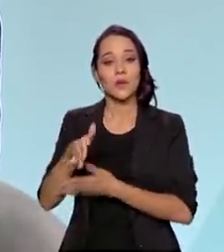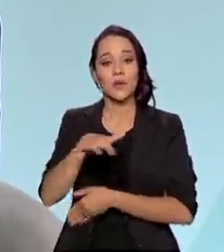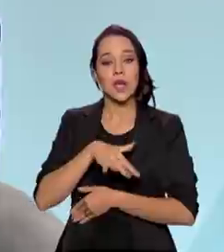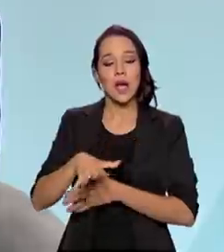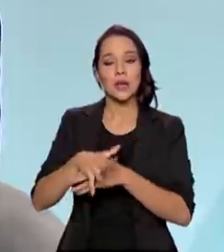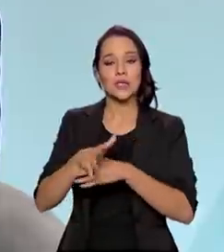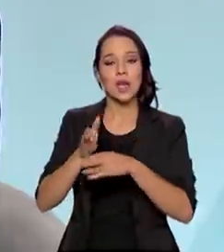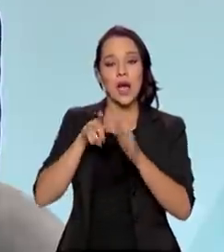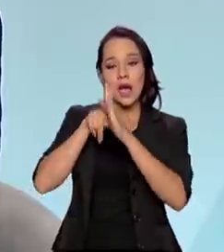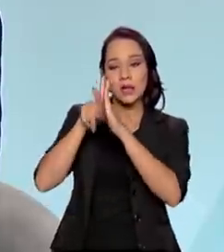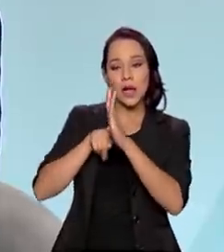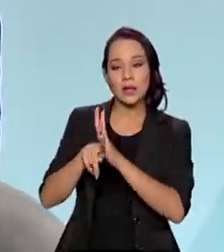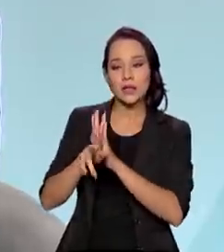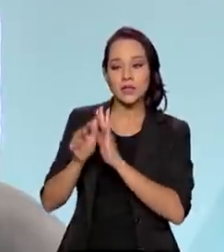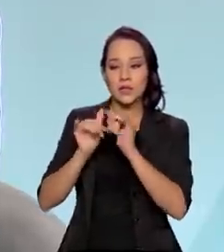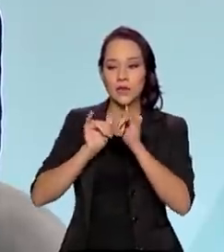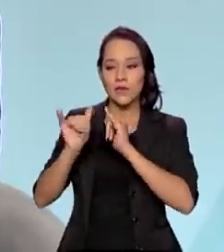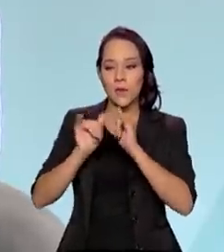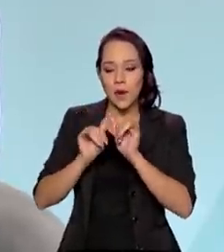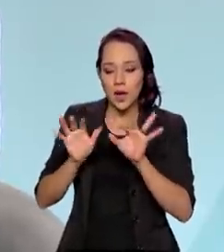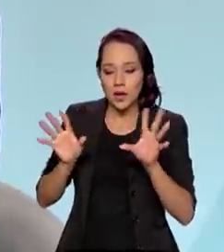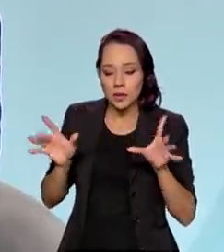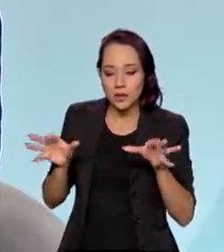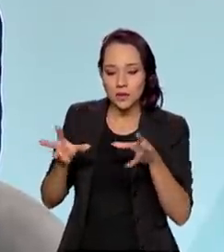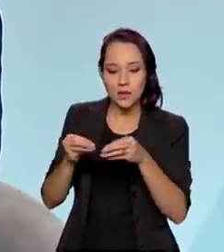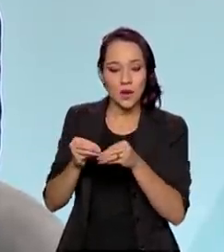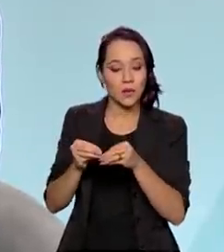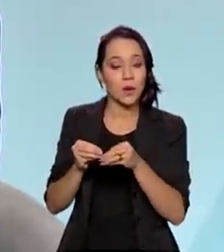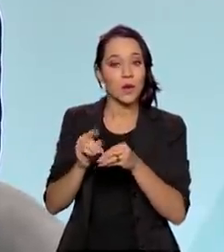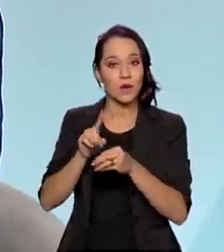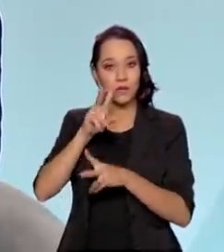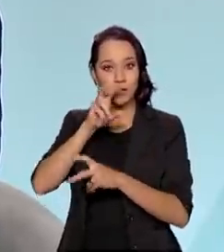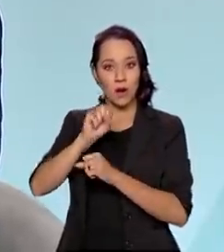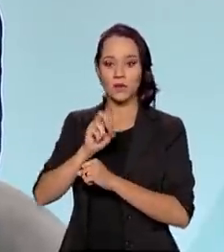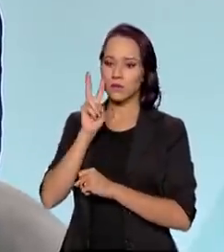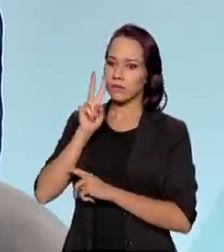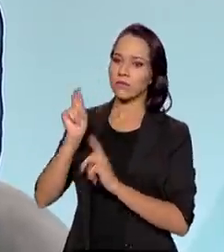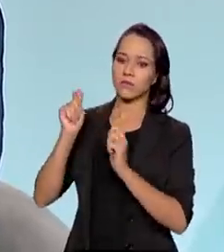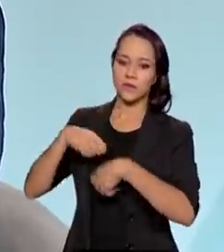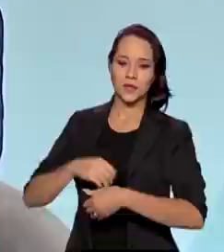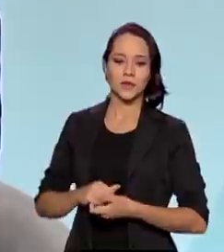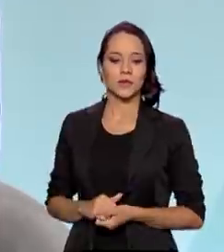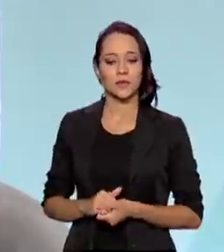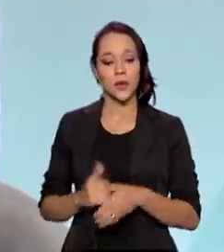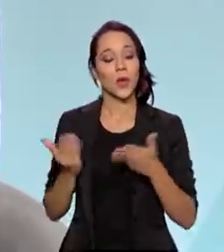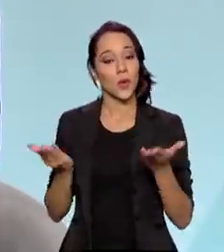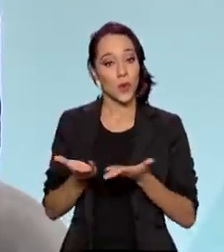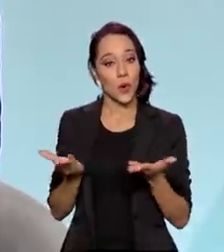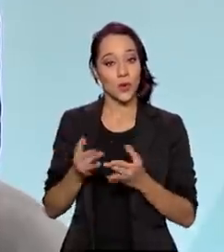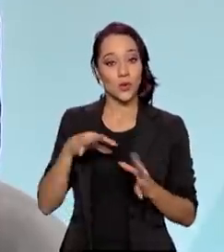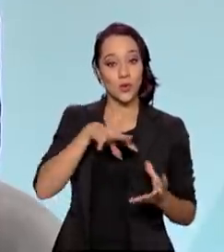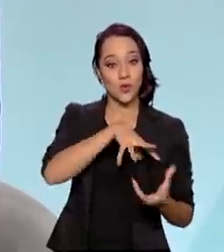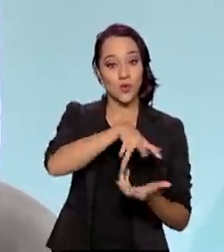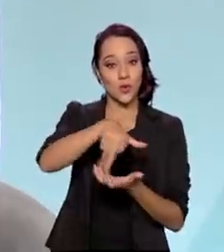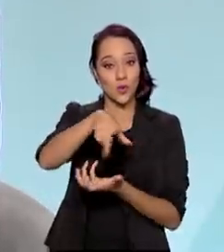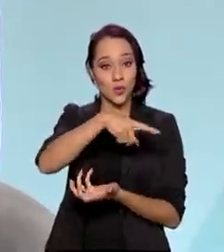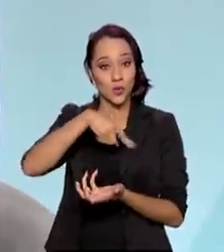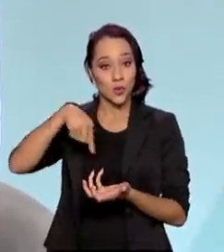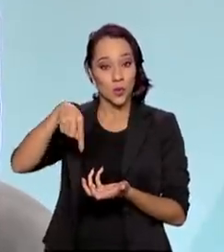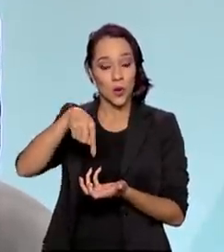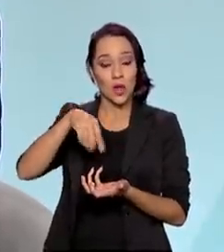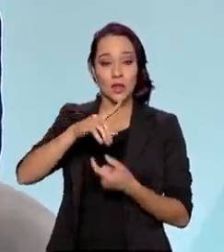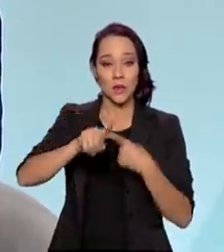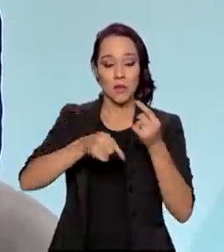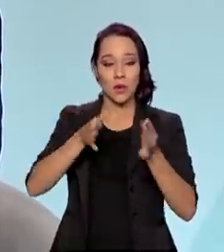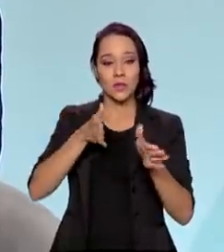análise de dados realmente com muita intensidade e viu que é possível. E hoje, o mundo inteiro, depois